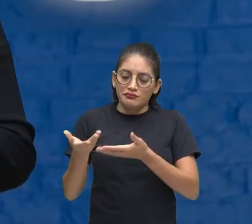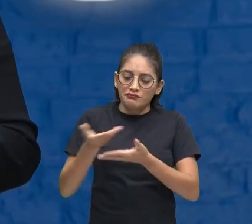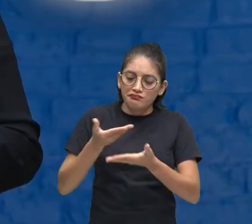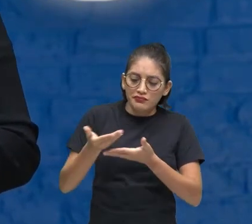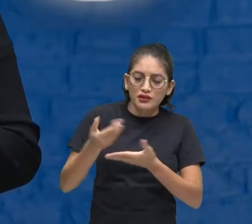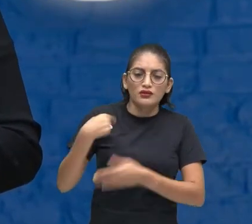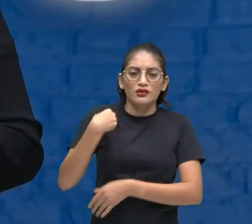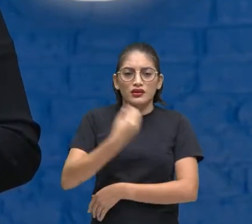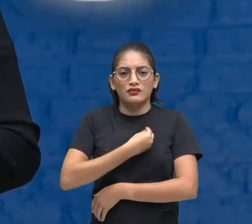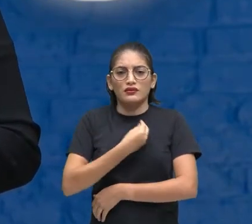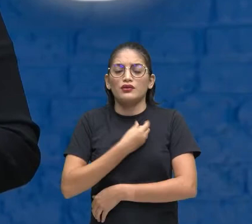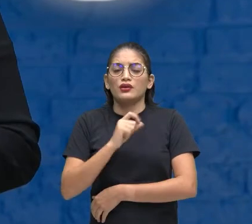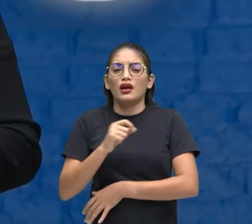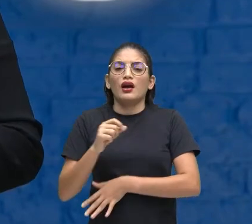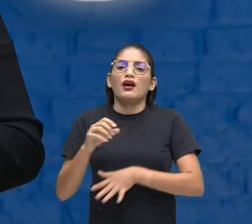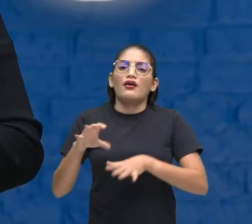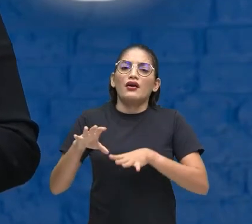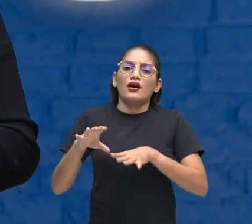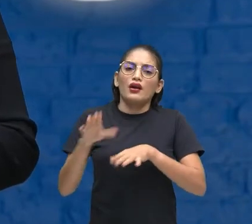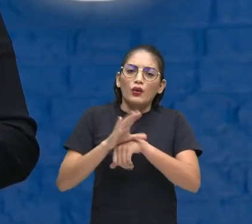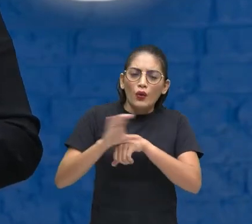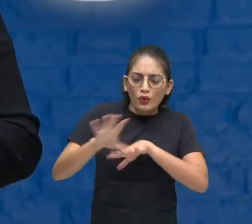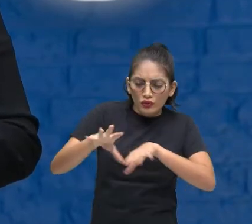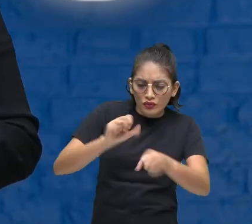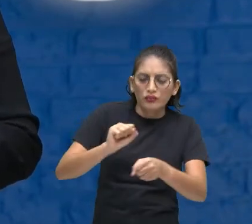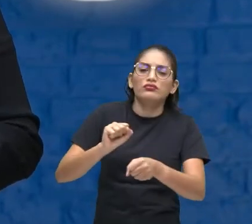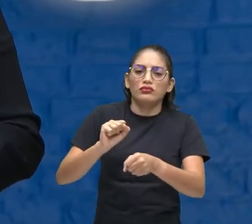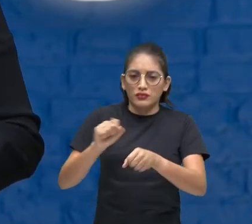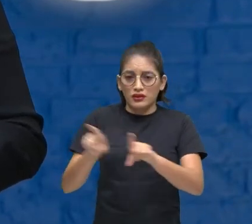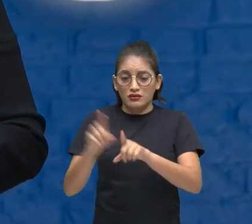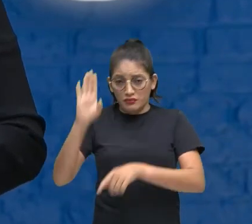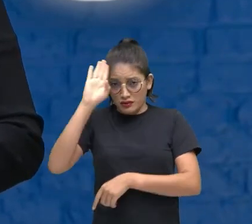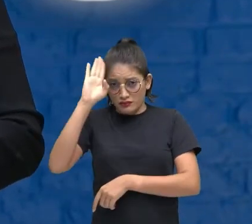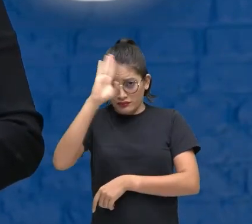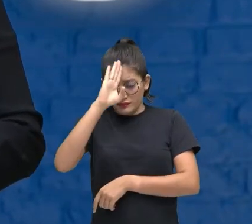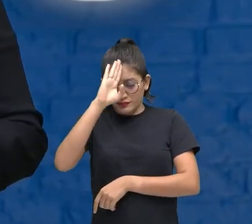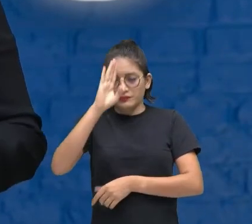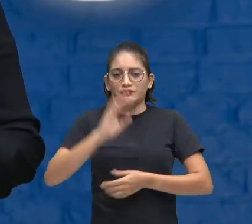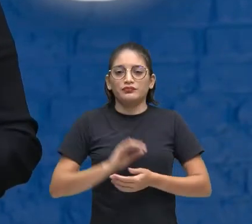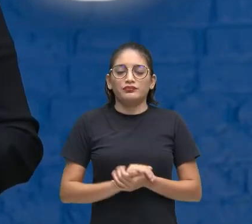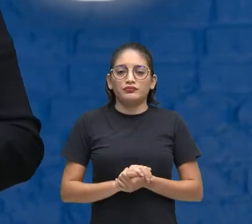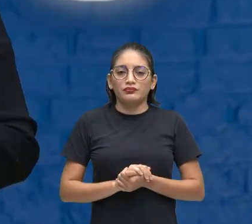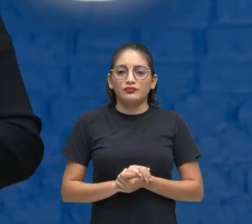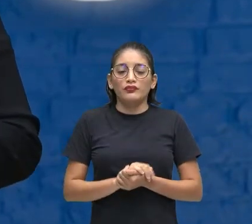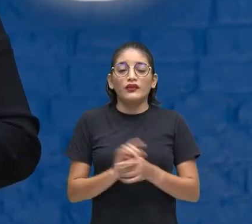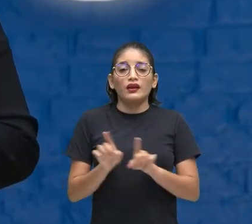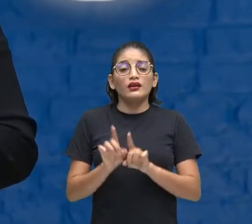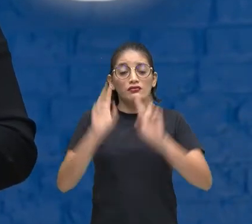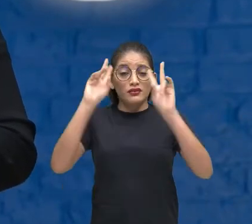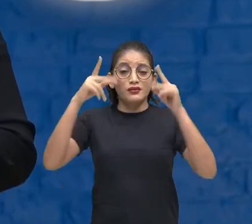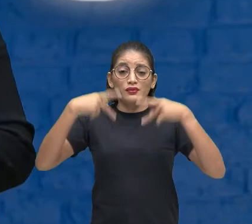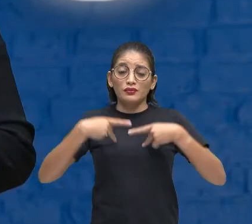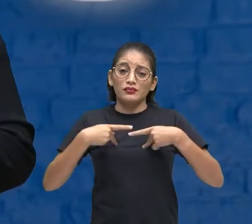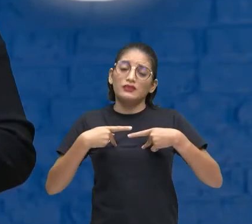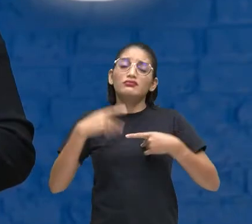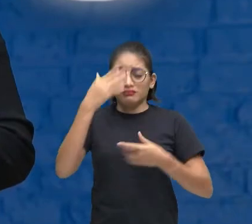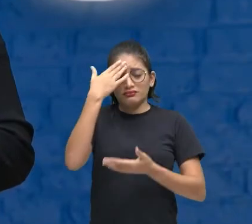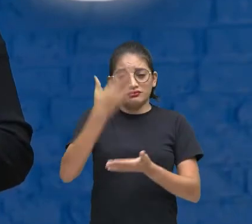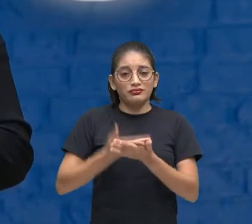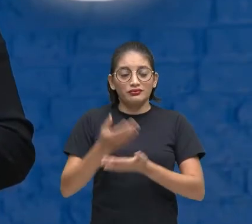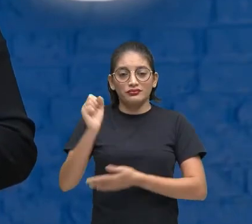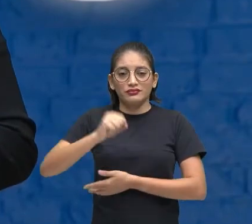Uma reflexão De todos nós formação Profissional De formação Acadêmica Né E até humana Também Com certeza